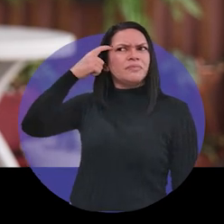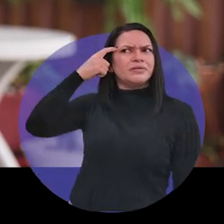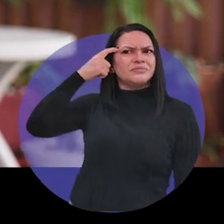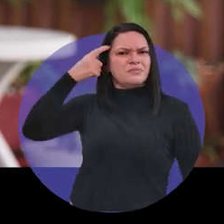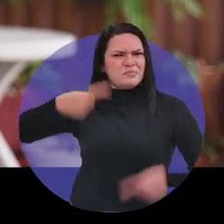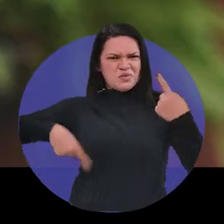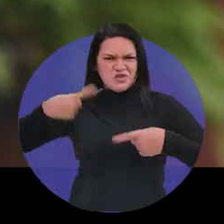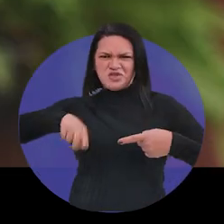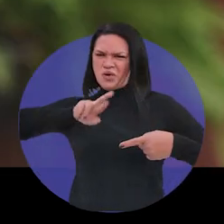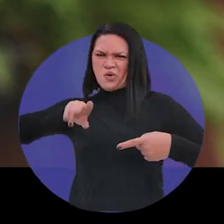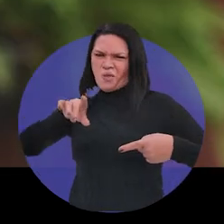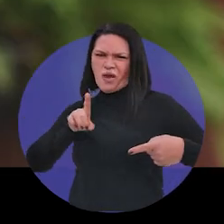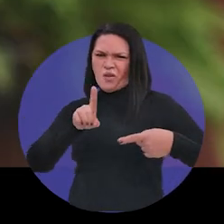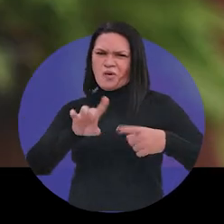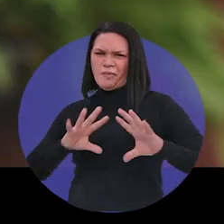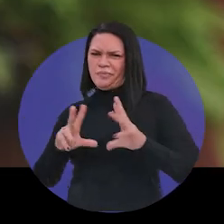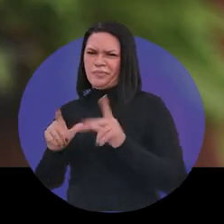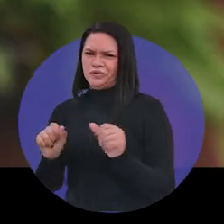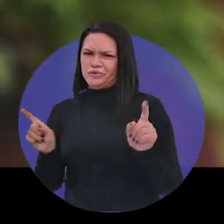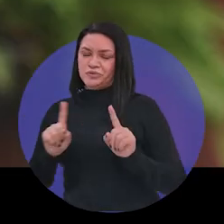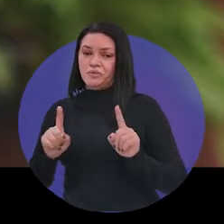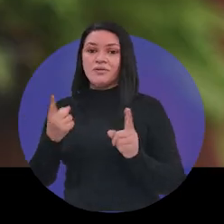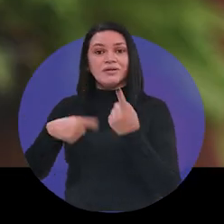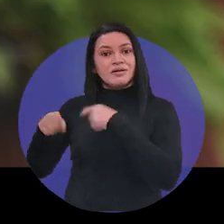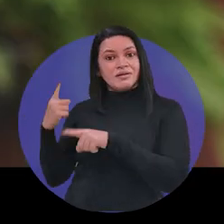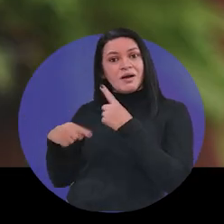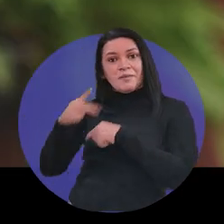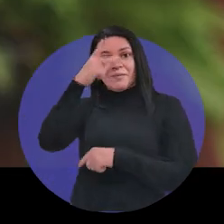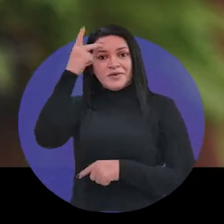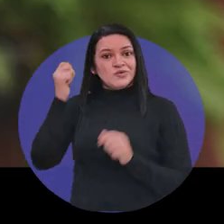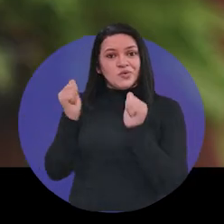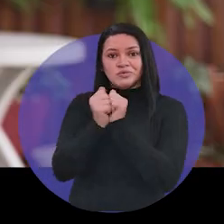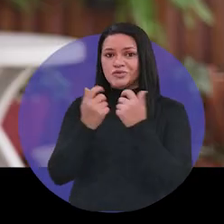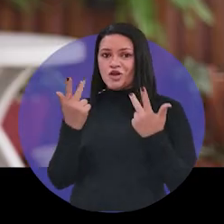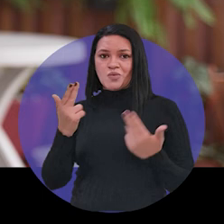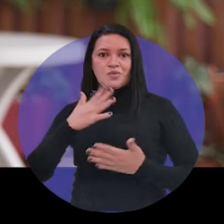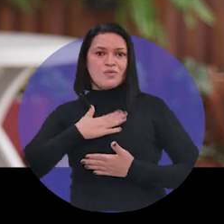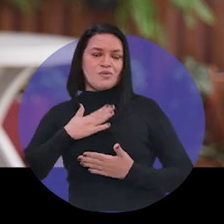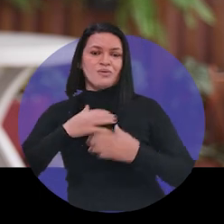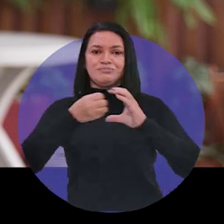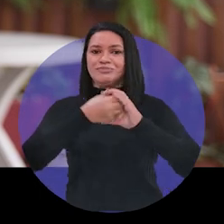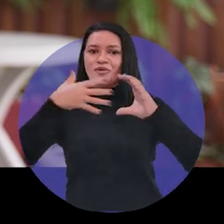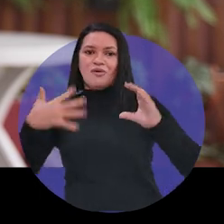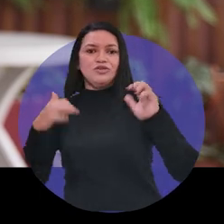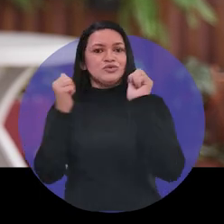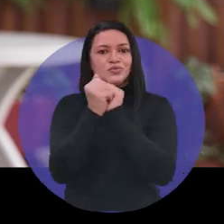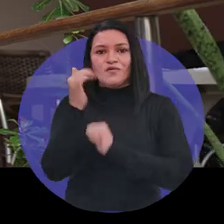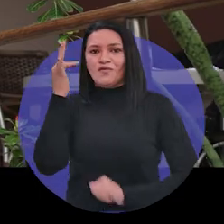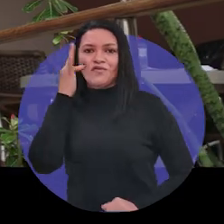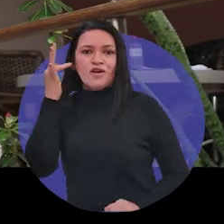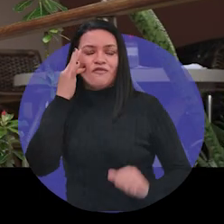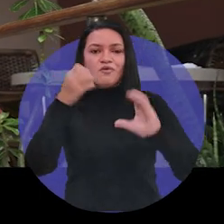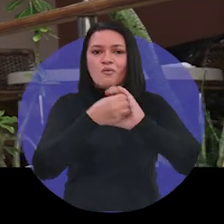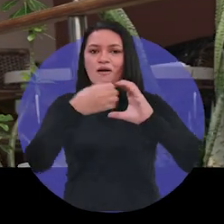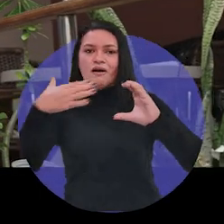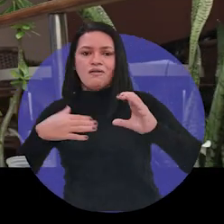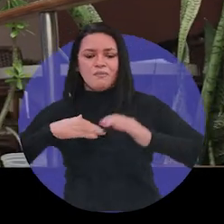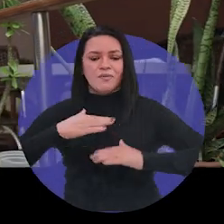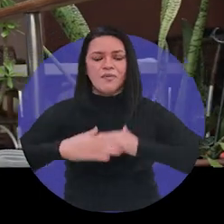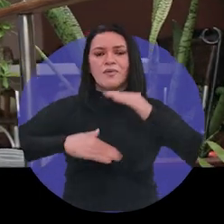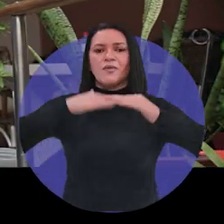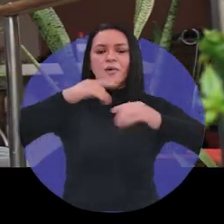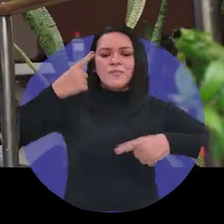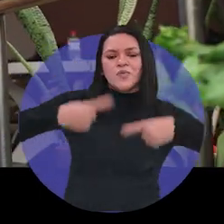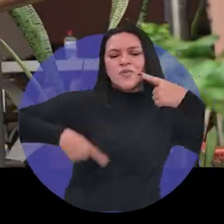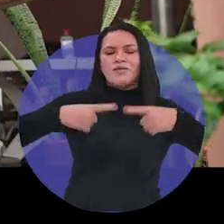é lugar para todo mundo. E aquelas pessoas que caminhavam com o Flávio eram pessoas como eu, porque era uma característica, né? Ele estava construindo